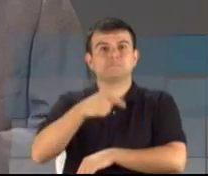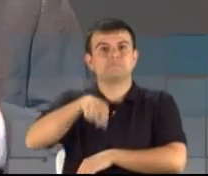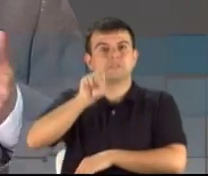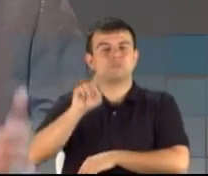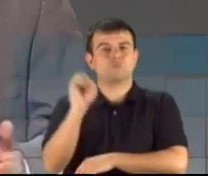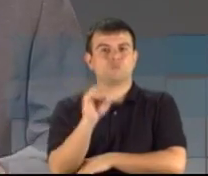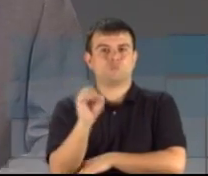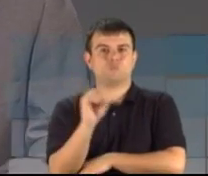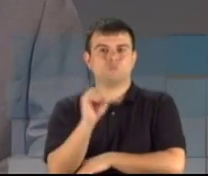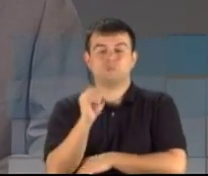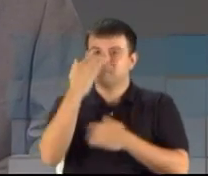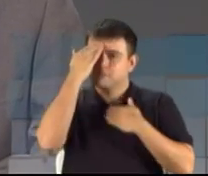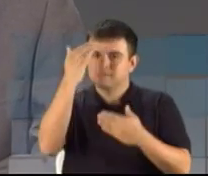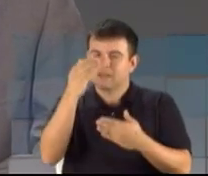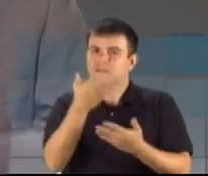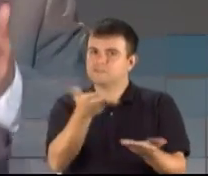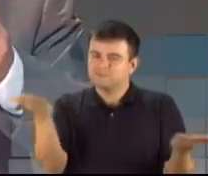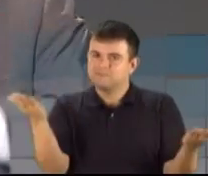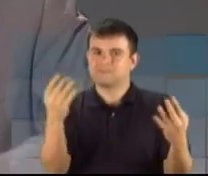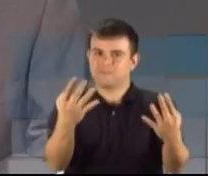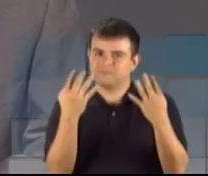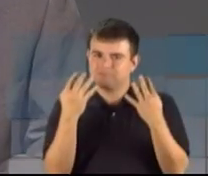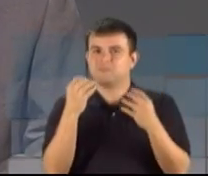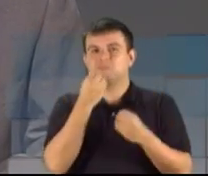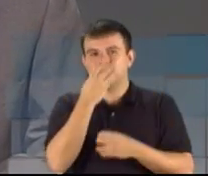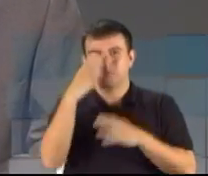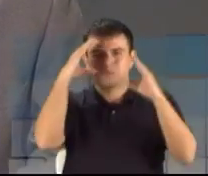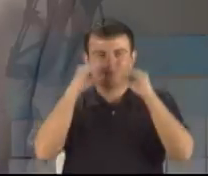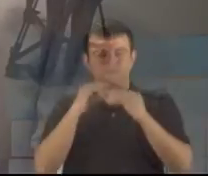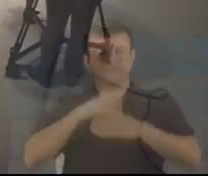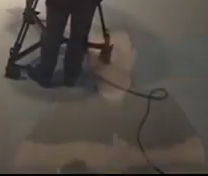Obrigado pela sua companhia, pela audiência e uma ótima noite.